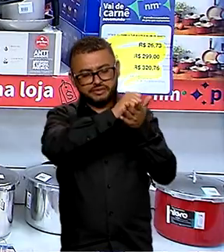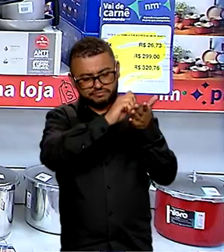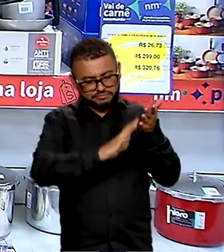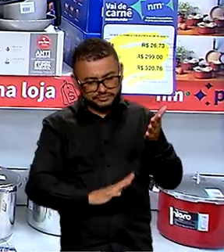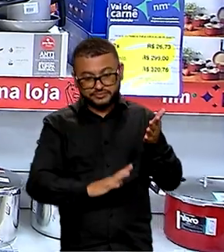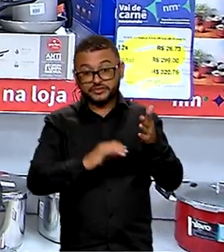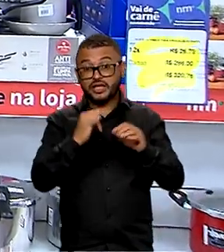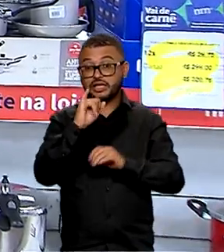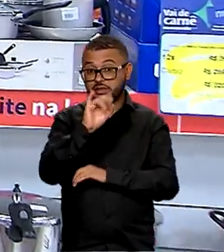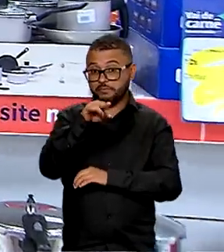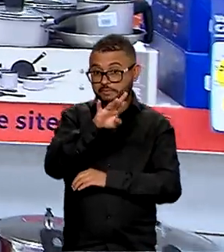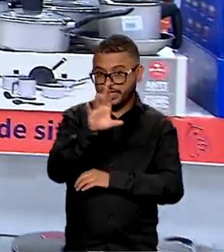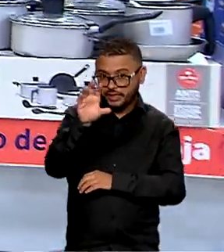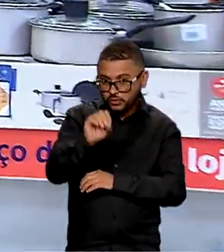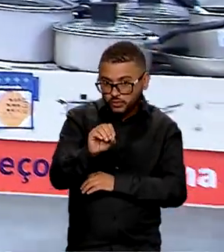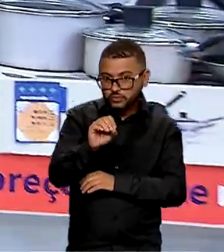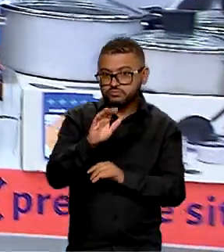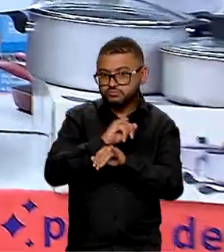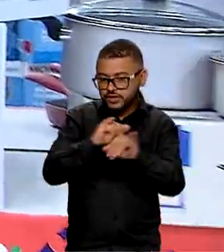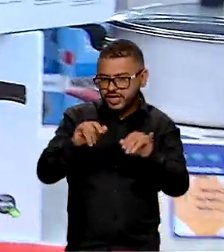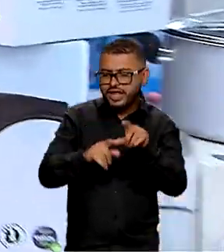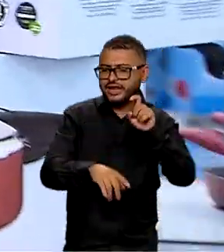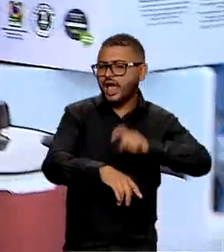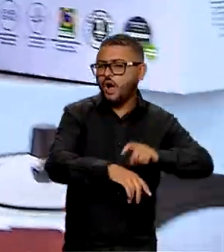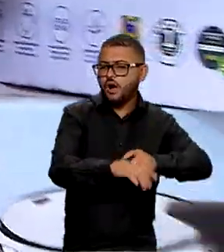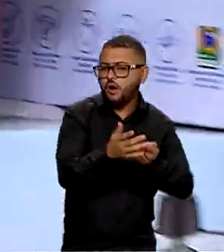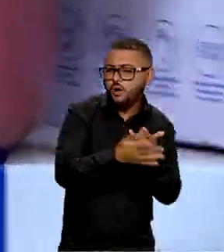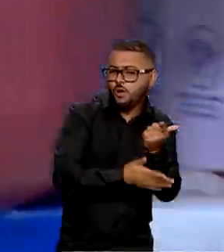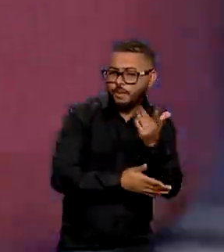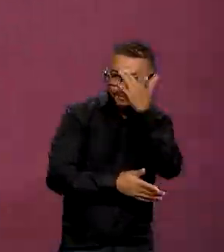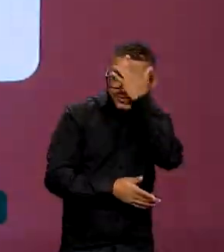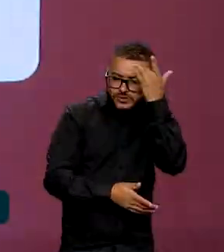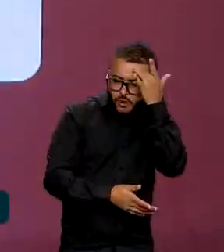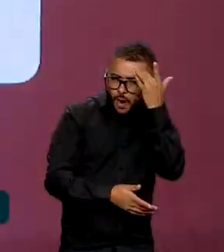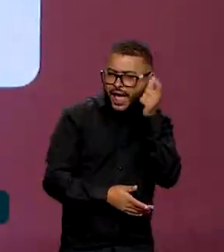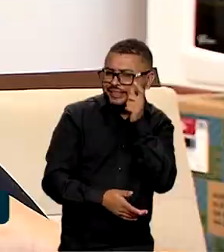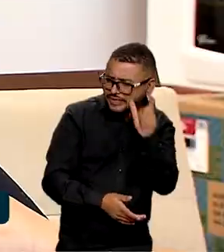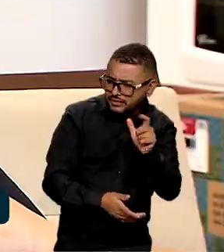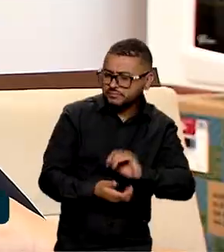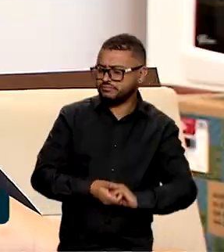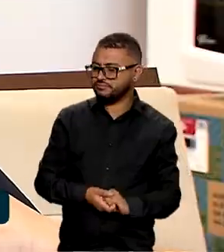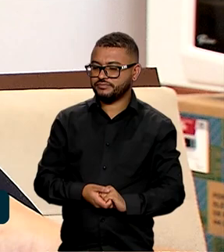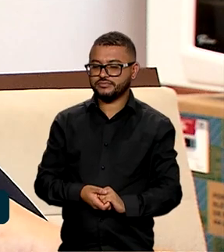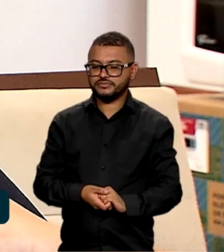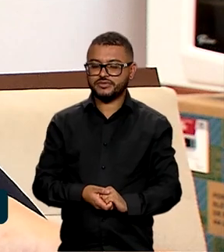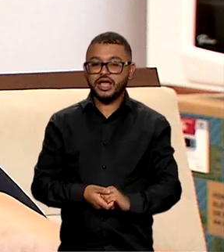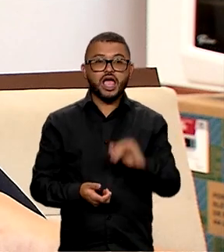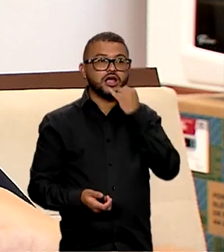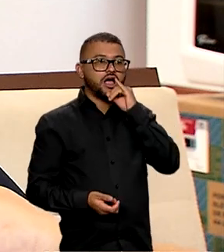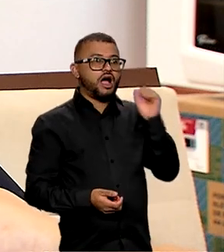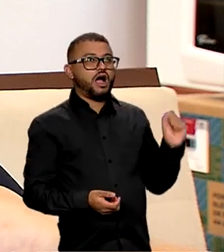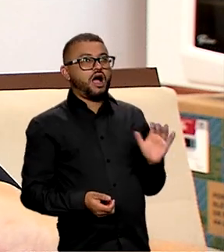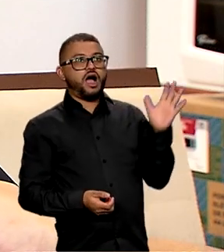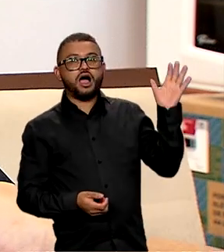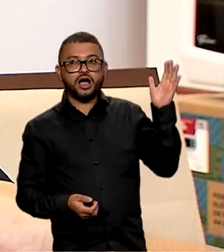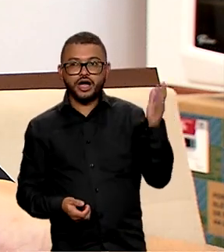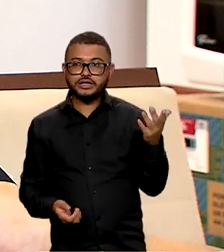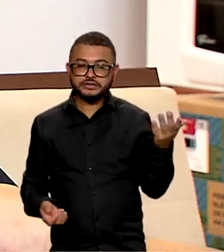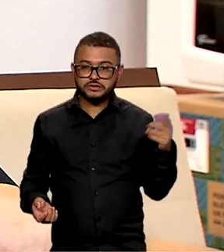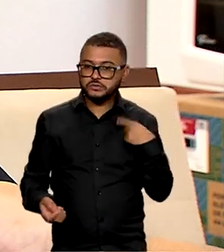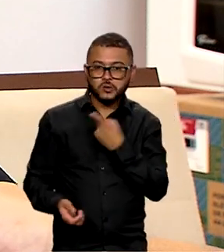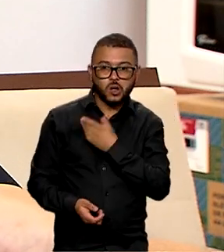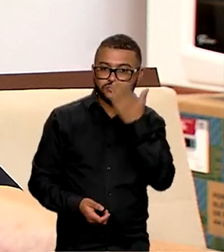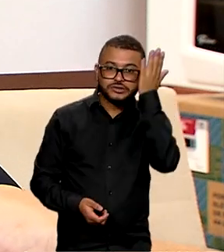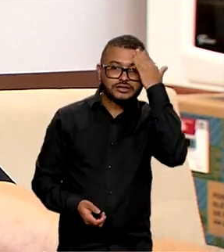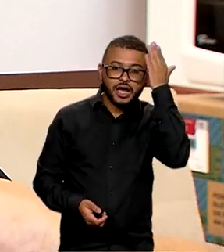E será que, na hora de comprar, o consumidor presta atenção? A energia está tão cara e a gente